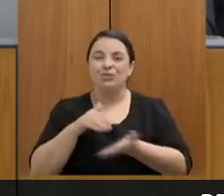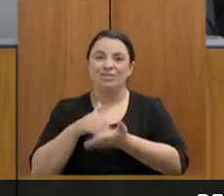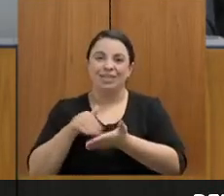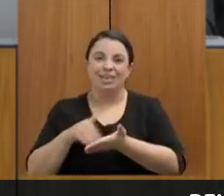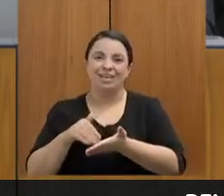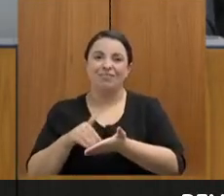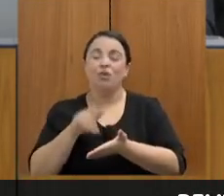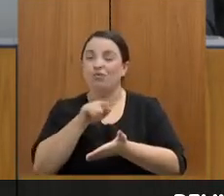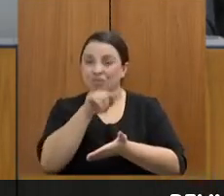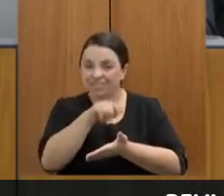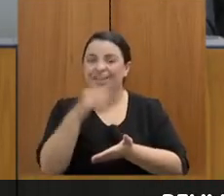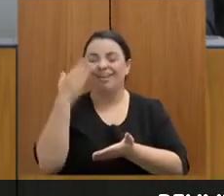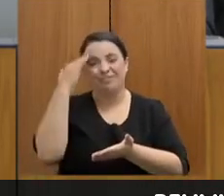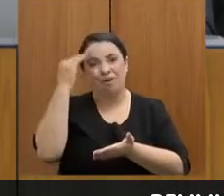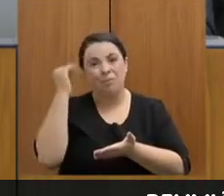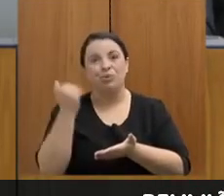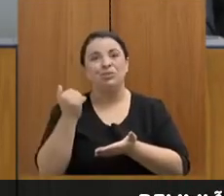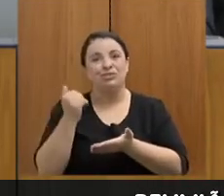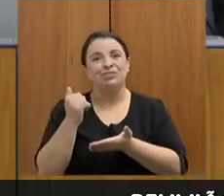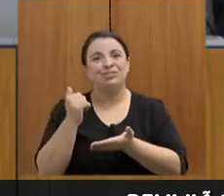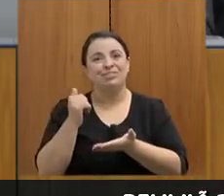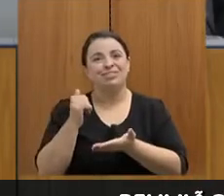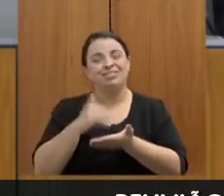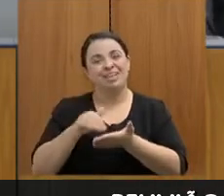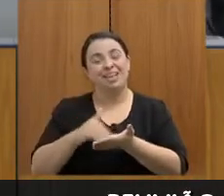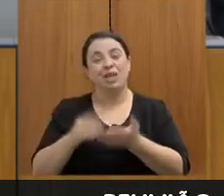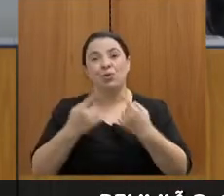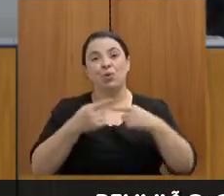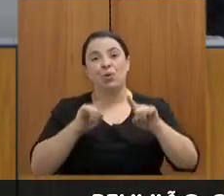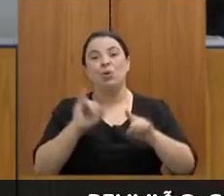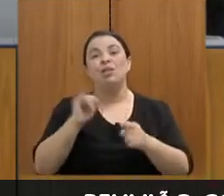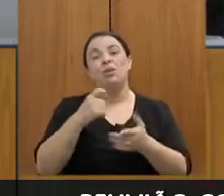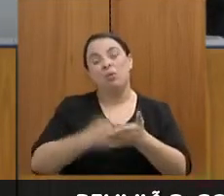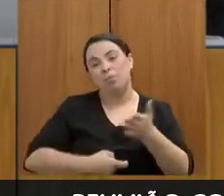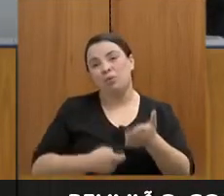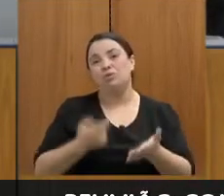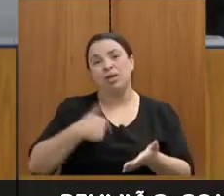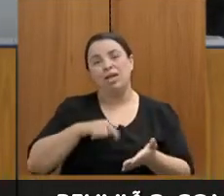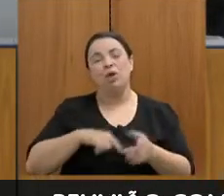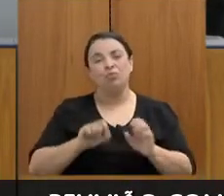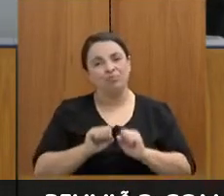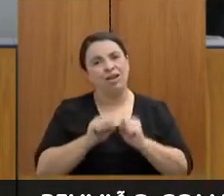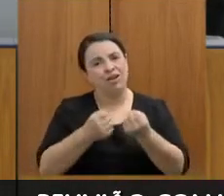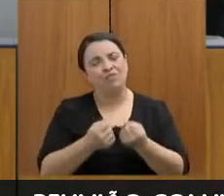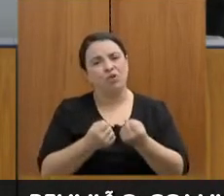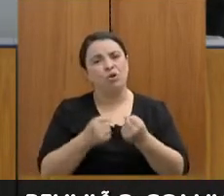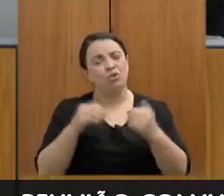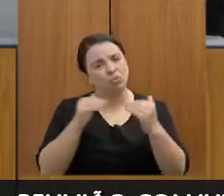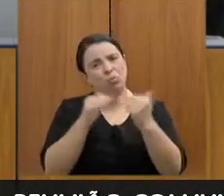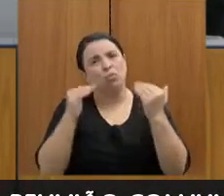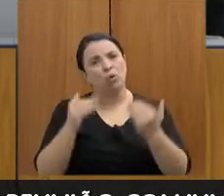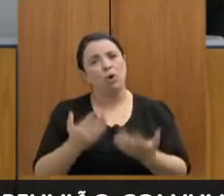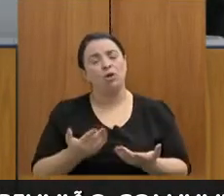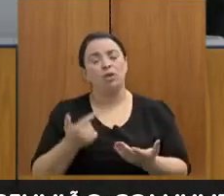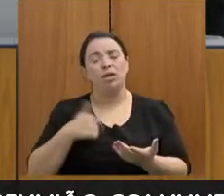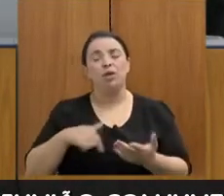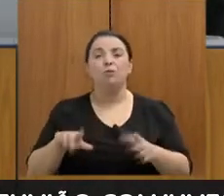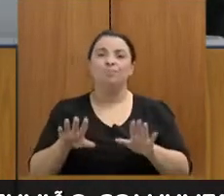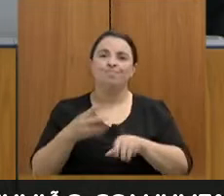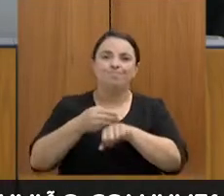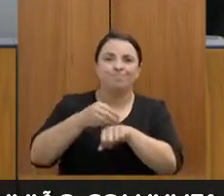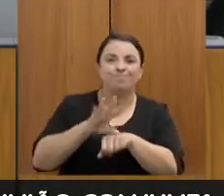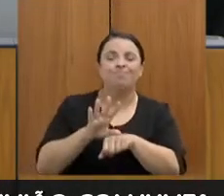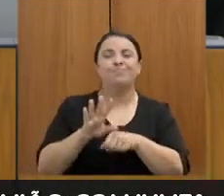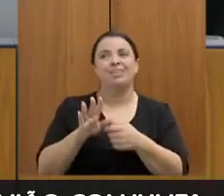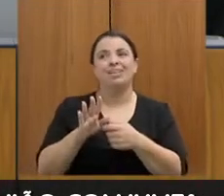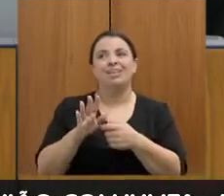apertar o Estado sempre para poder reduzir esse imposto. E deixo, por final, aí realmente aquela fala que eu